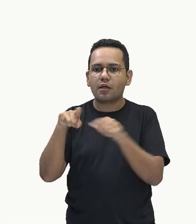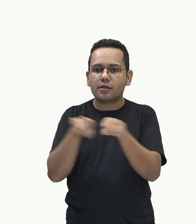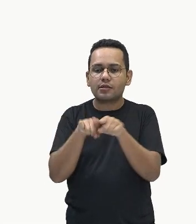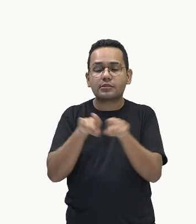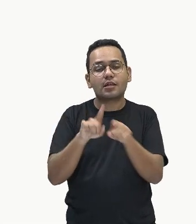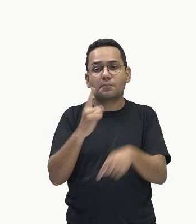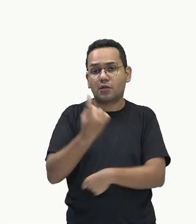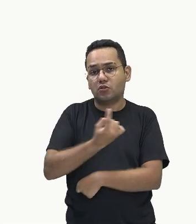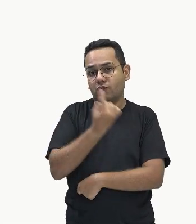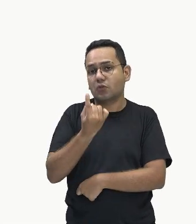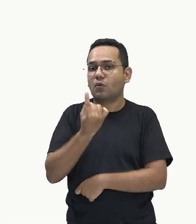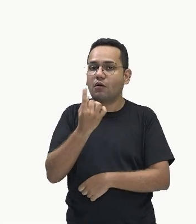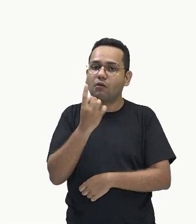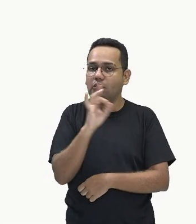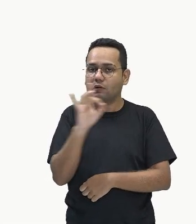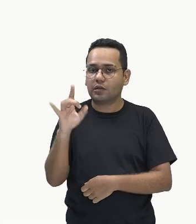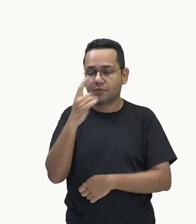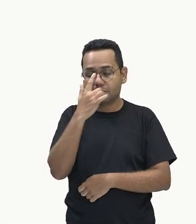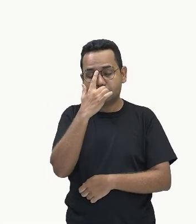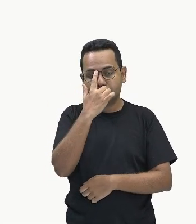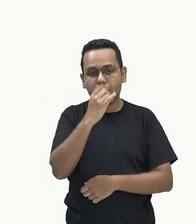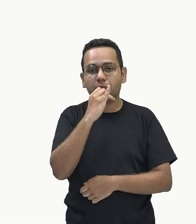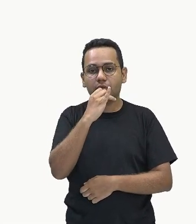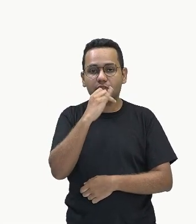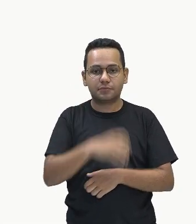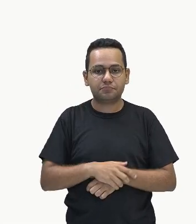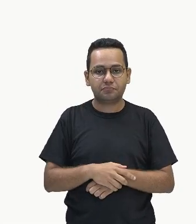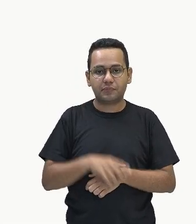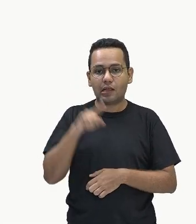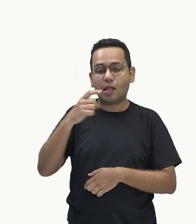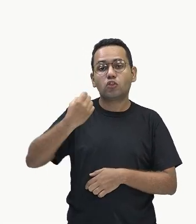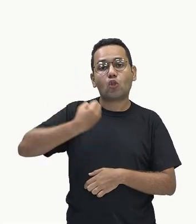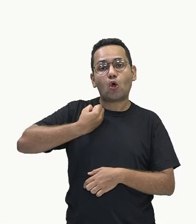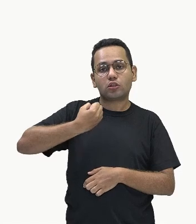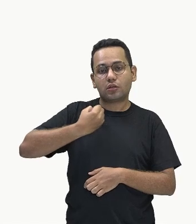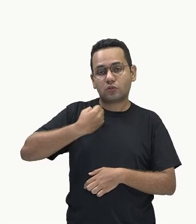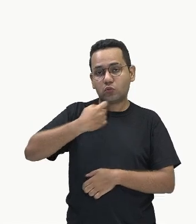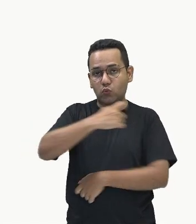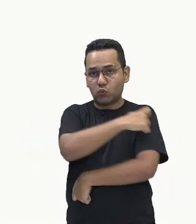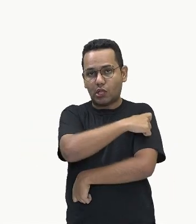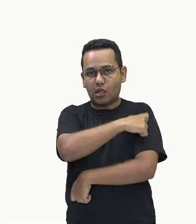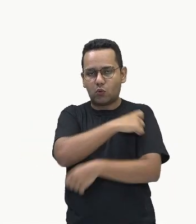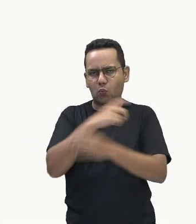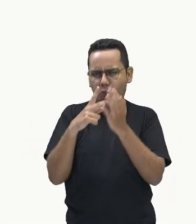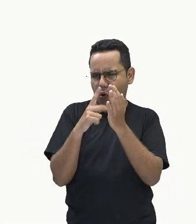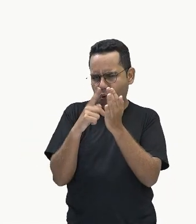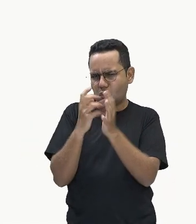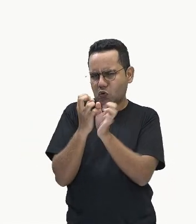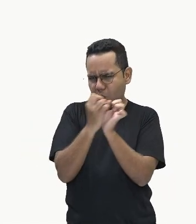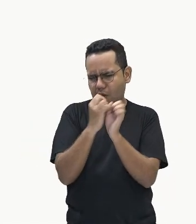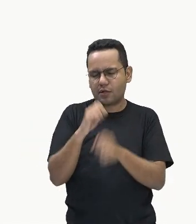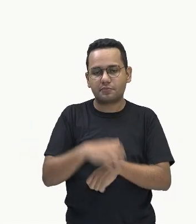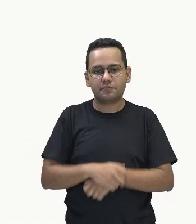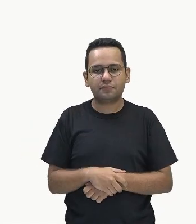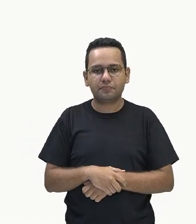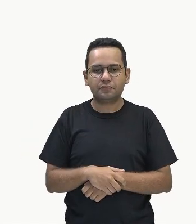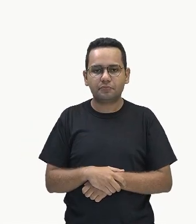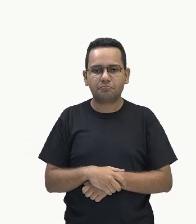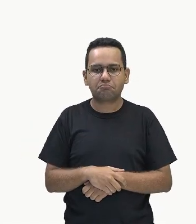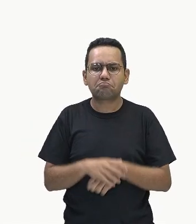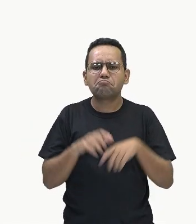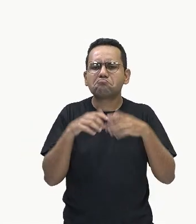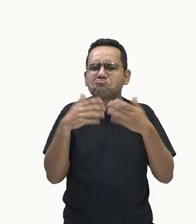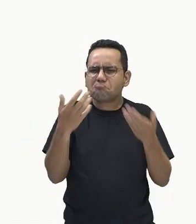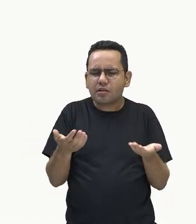eu coloquei aqui, vamos dizer, notas de alunos, certo? Você consegue fazer uma leitura fácil. Qual foi o aluno que